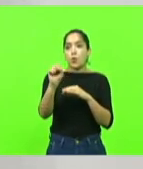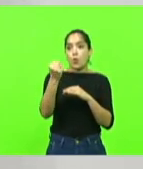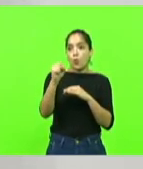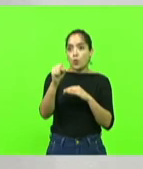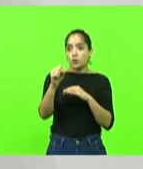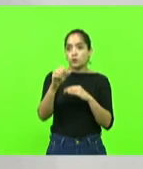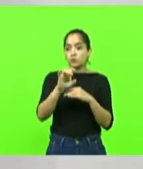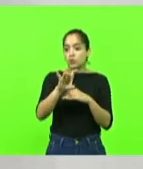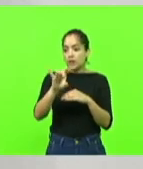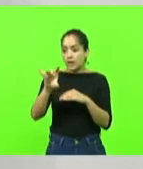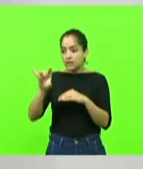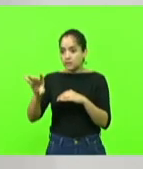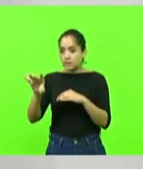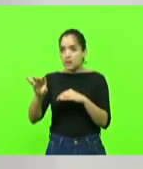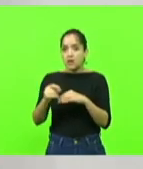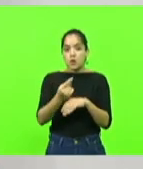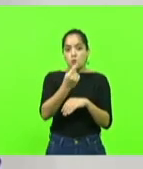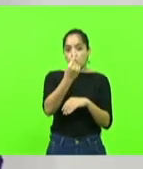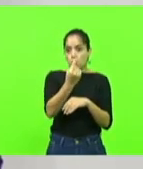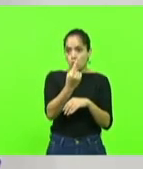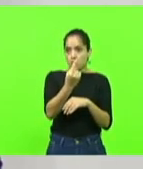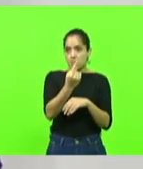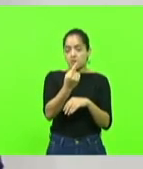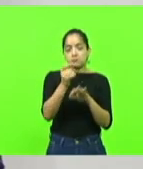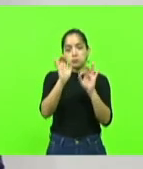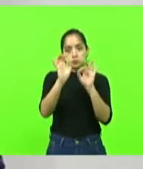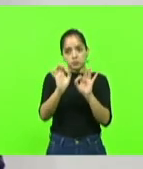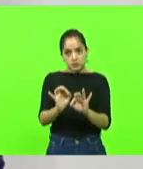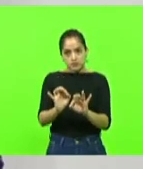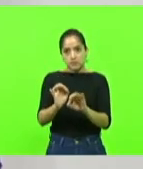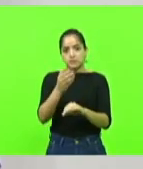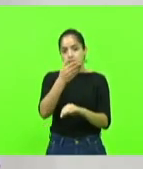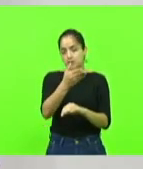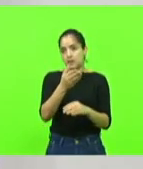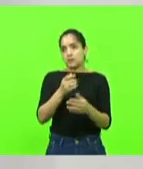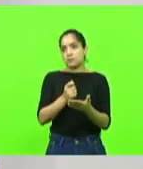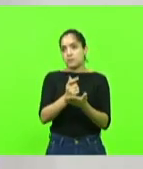dessas aí, uma com absoluta certeza, quem paga é Joinville.